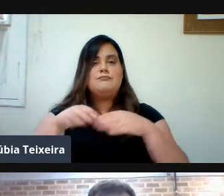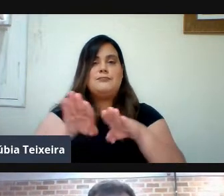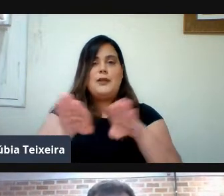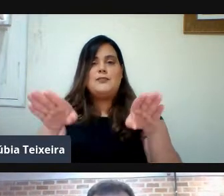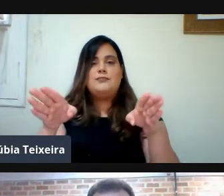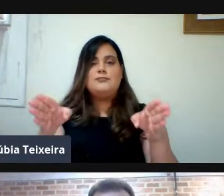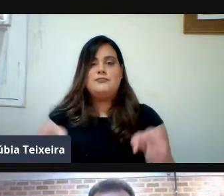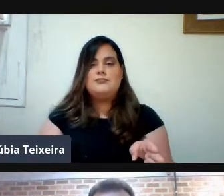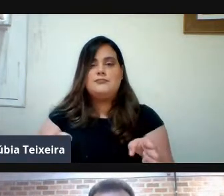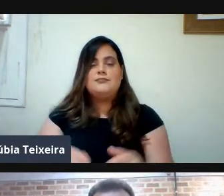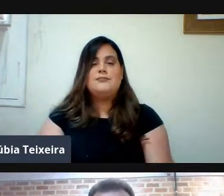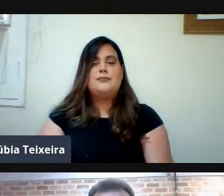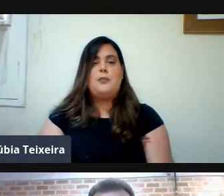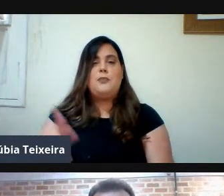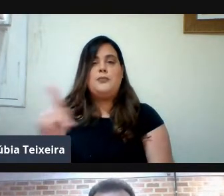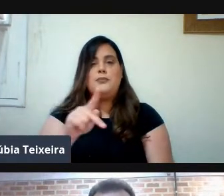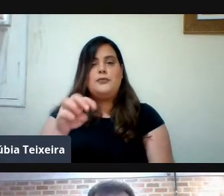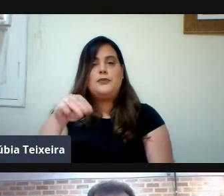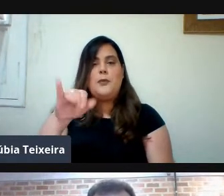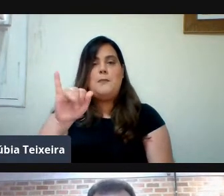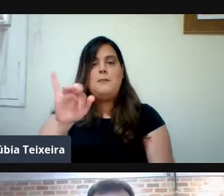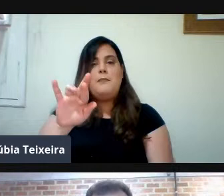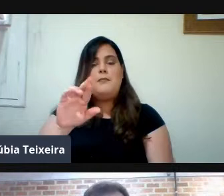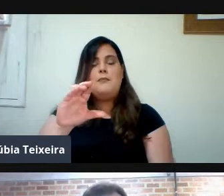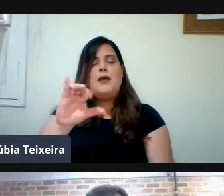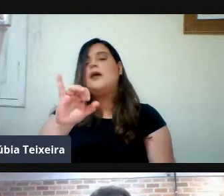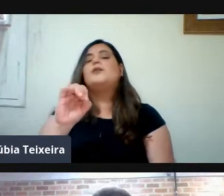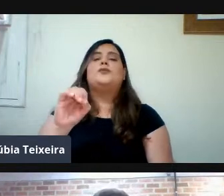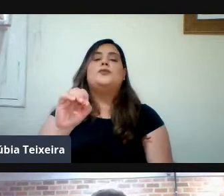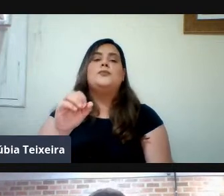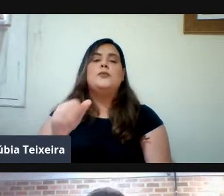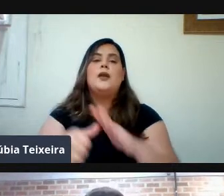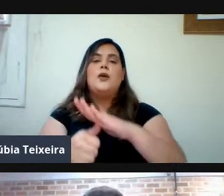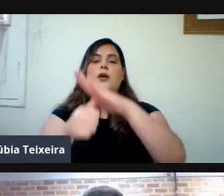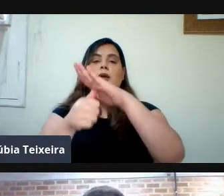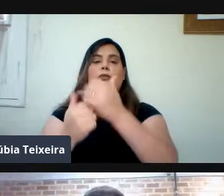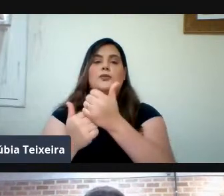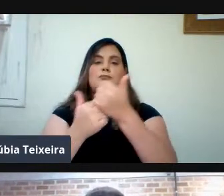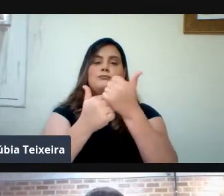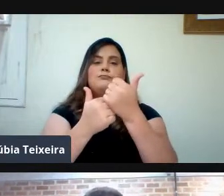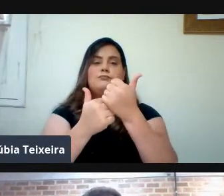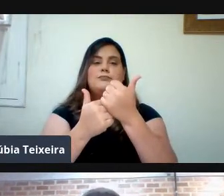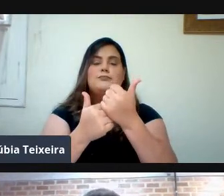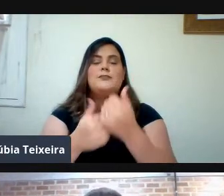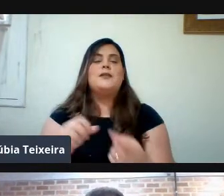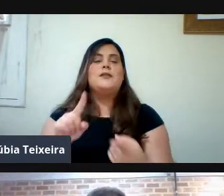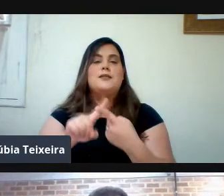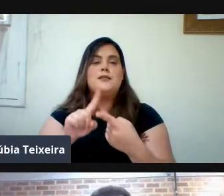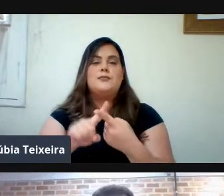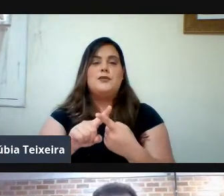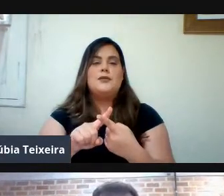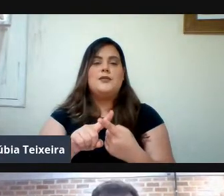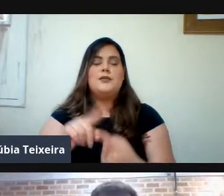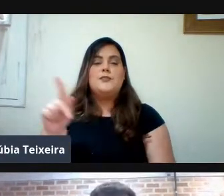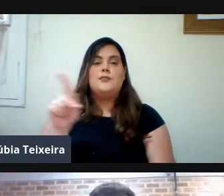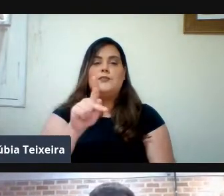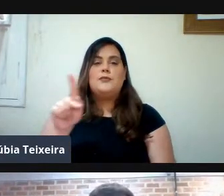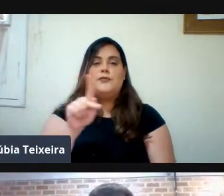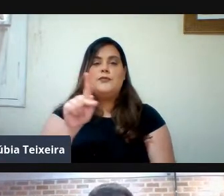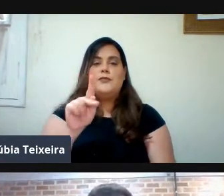Saudando O professor Márcio Farias Nosso vice-reitor O professor A professora Emanuele